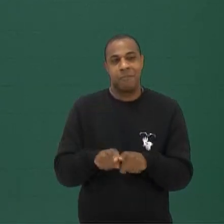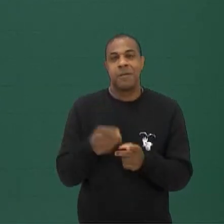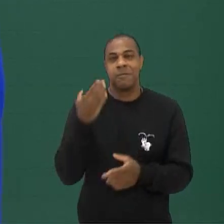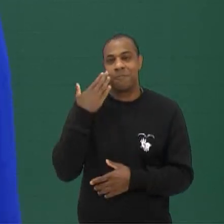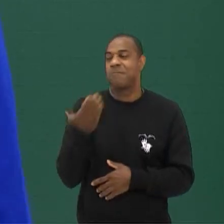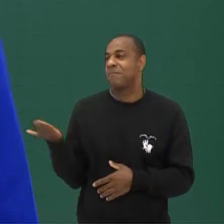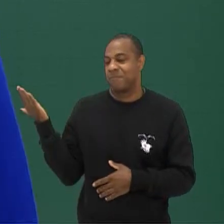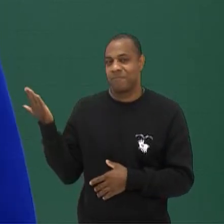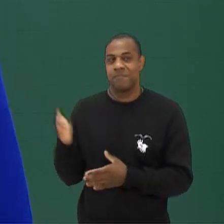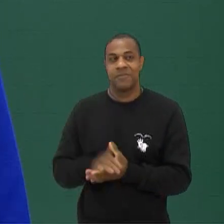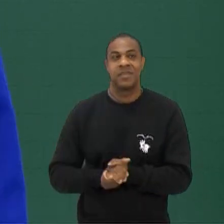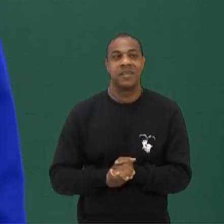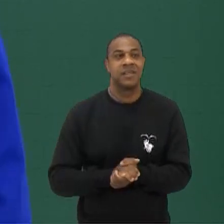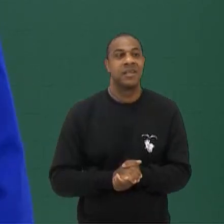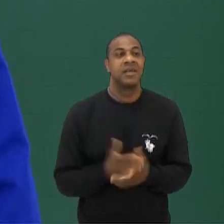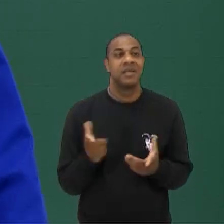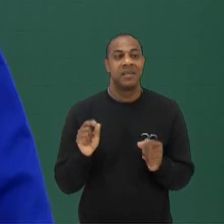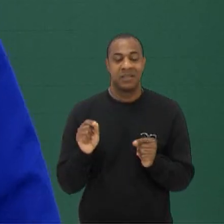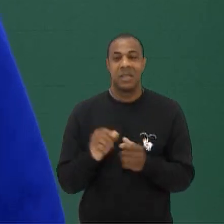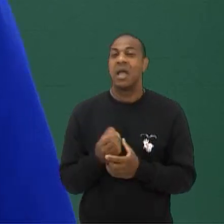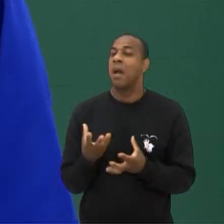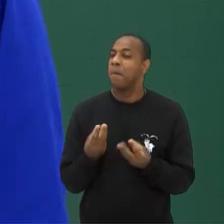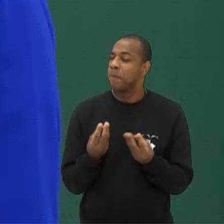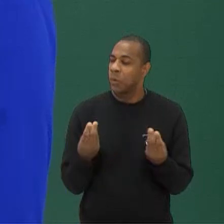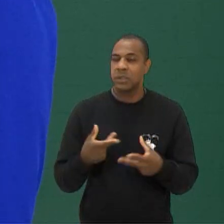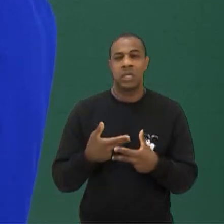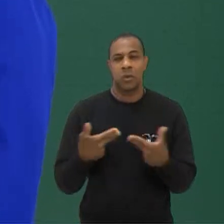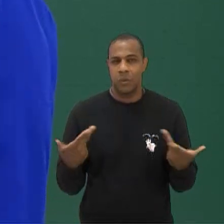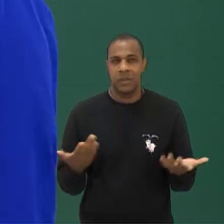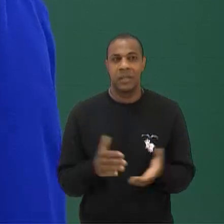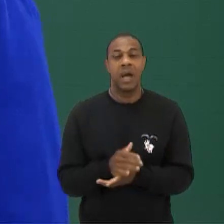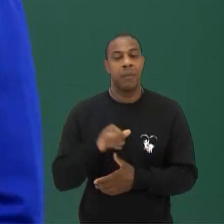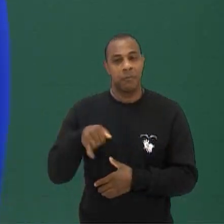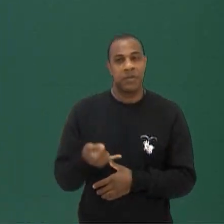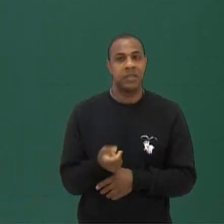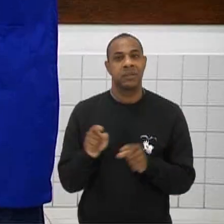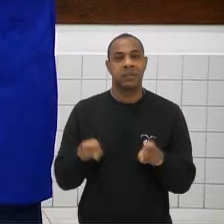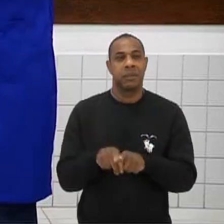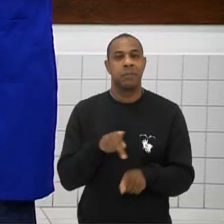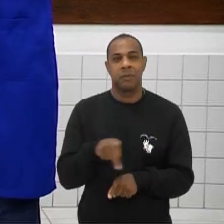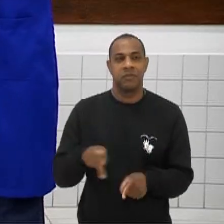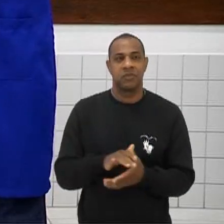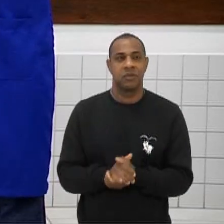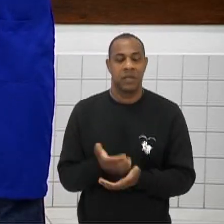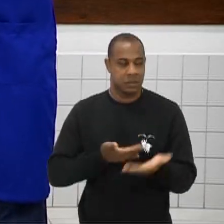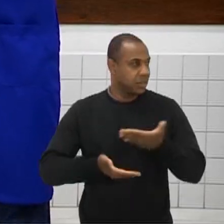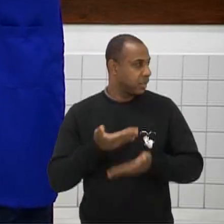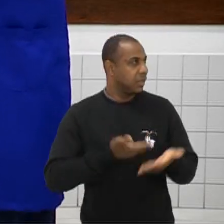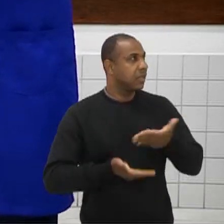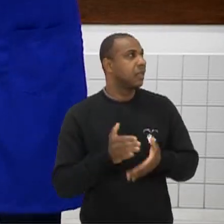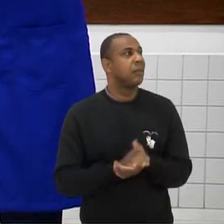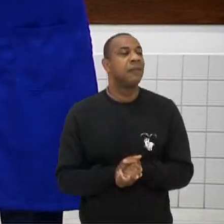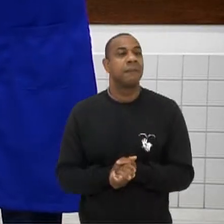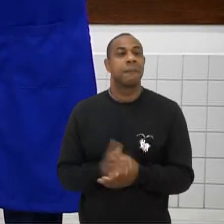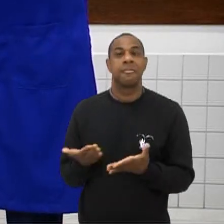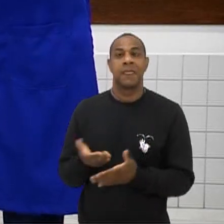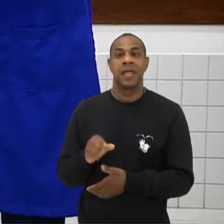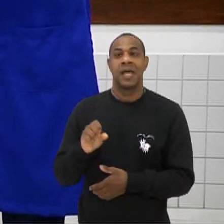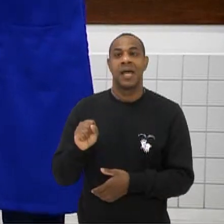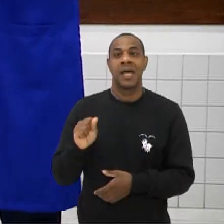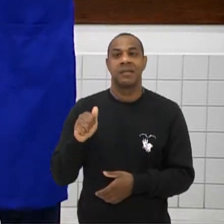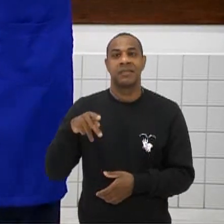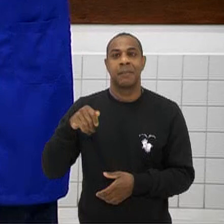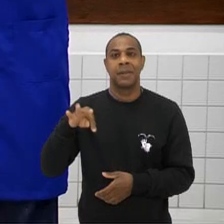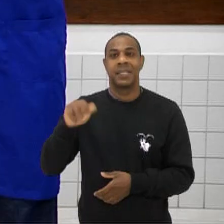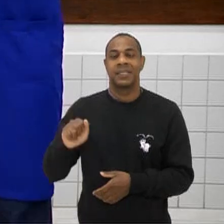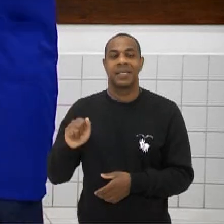equivale A energia De 2 cavalos E potência Gente É muita coisa Que tem ali Aproveitando Professor Gustavo Mais algumas interações A Samanda Couto Está mandando